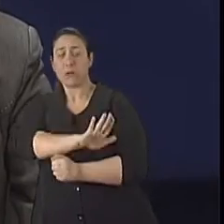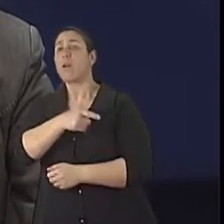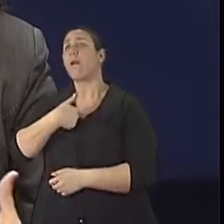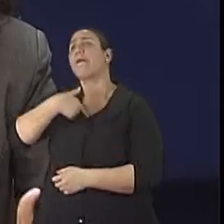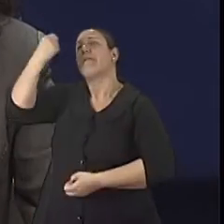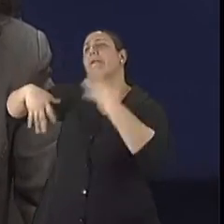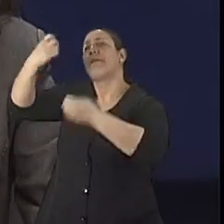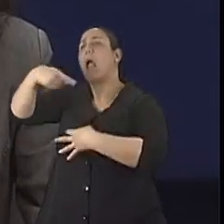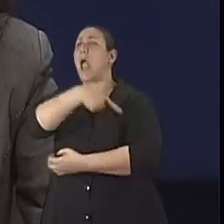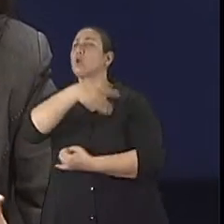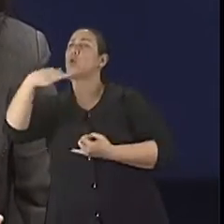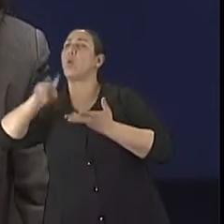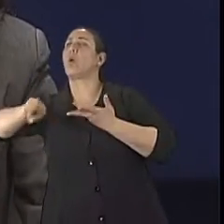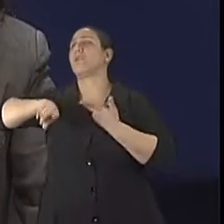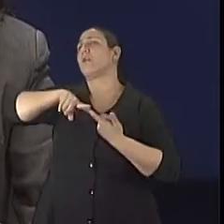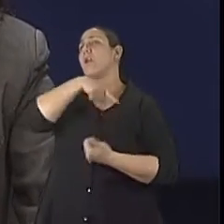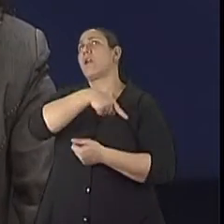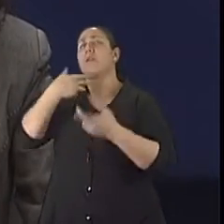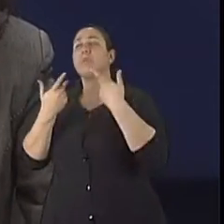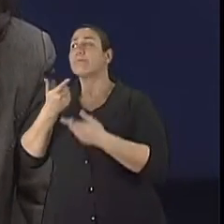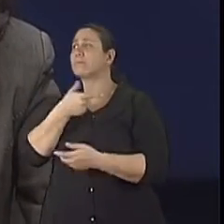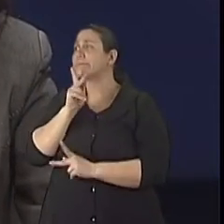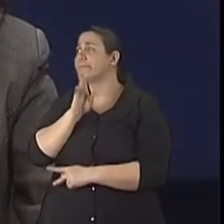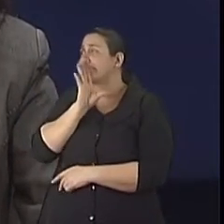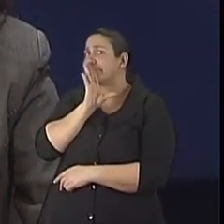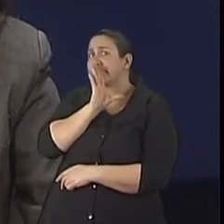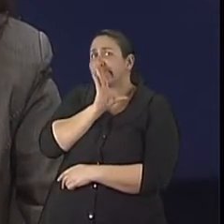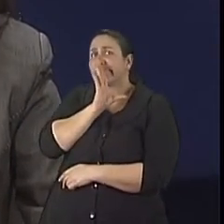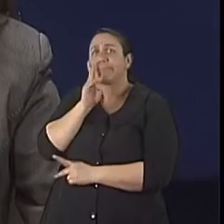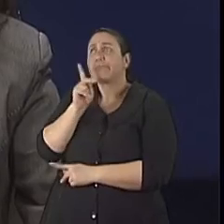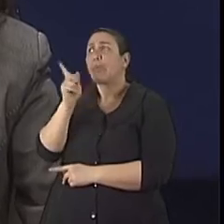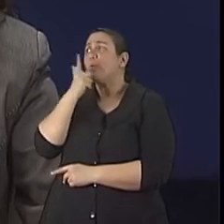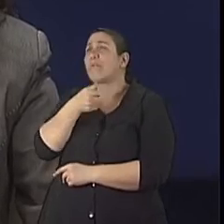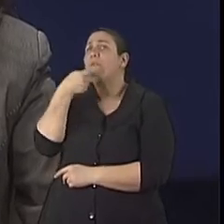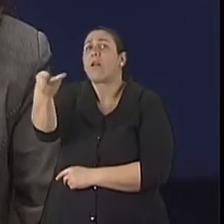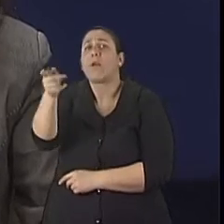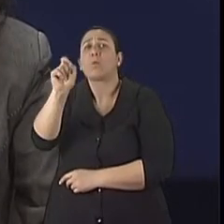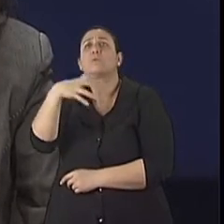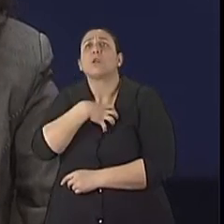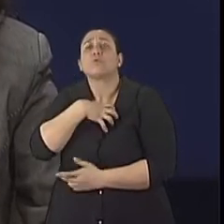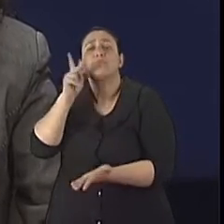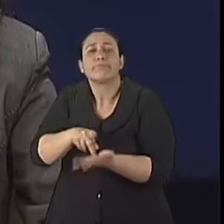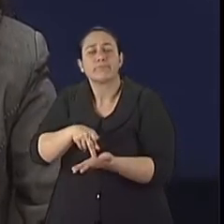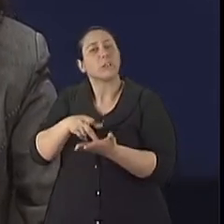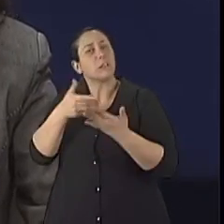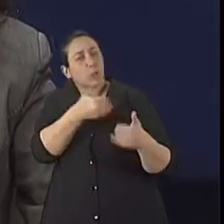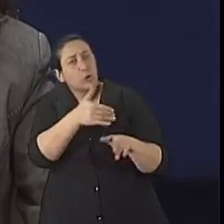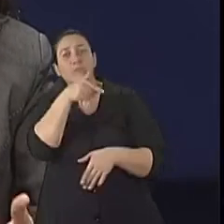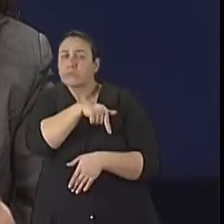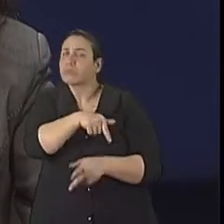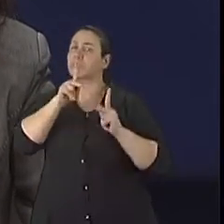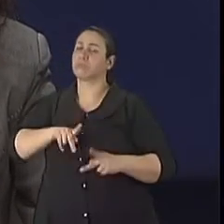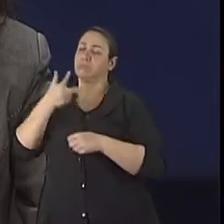e não permitir que aquela pessoa se expresse, né, deixar aquela pessoa mais à vontade,